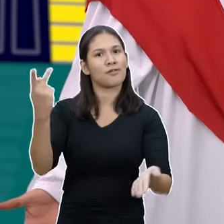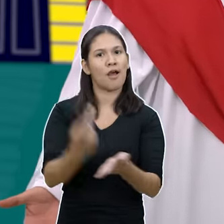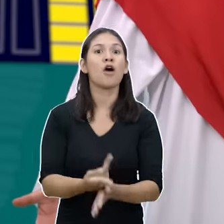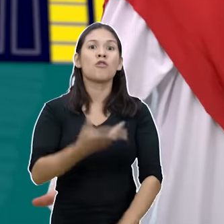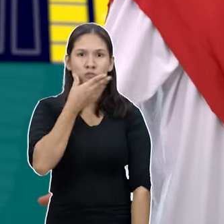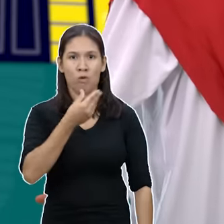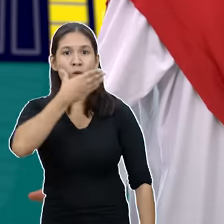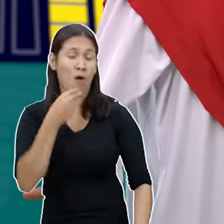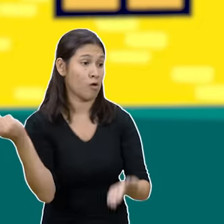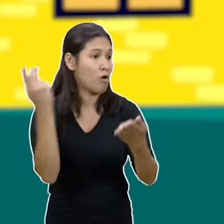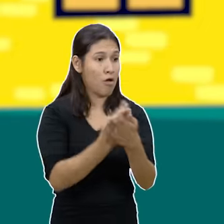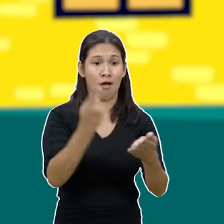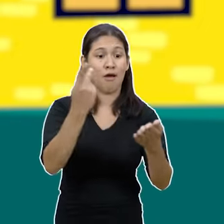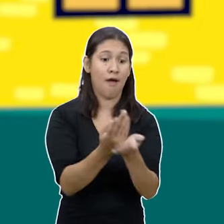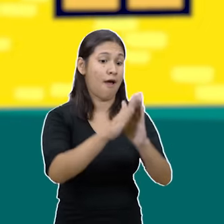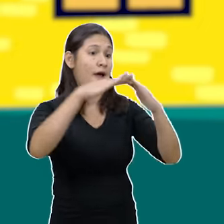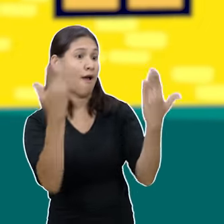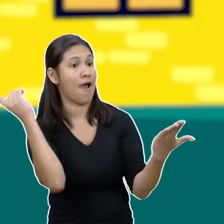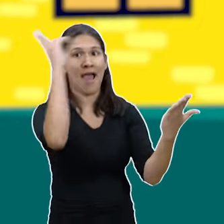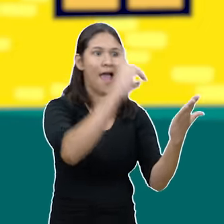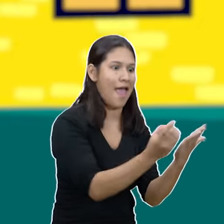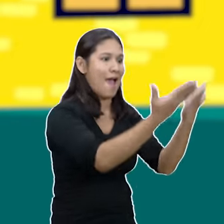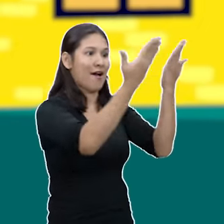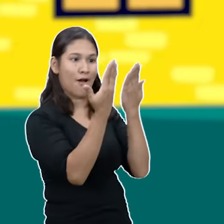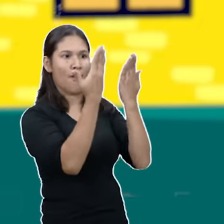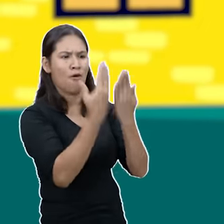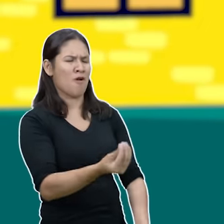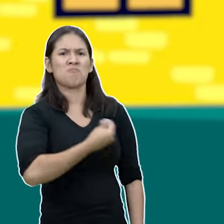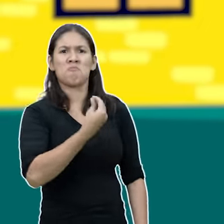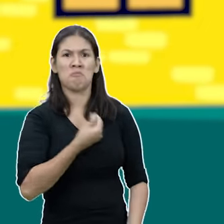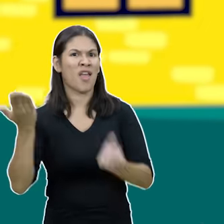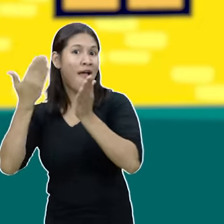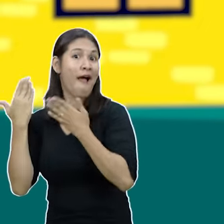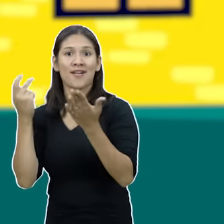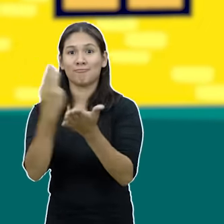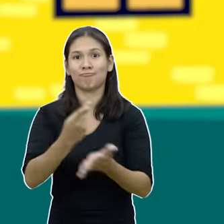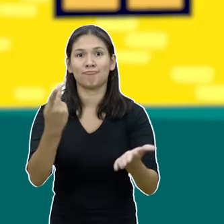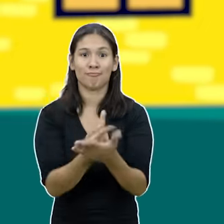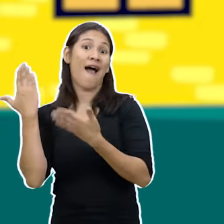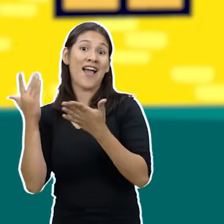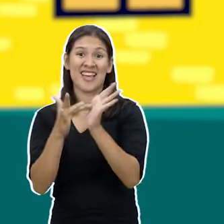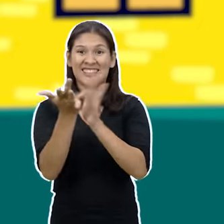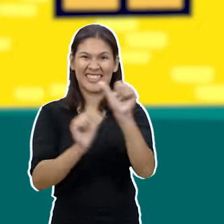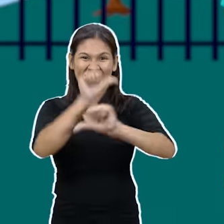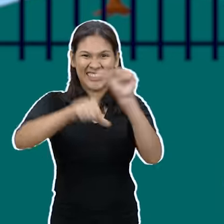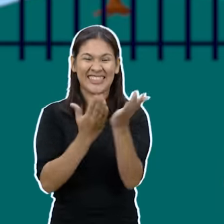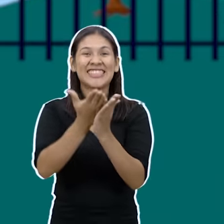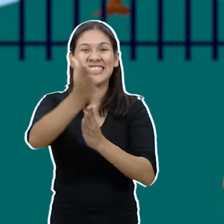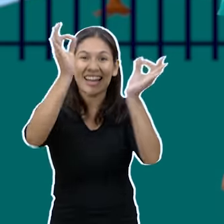torta Um dia um homenzinho torto A Bíblia encontrou E tudo que era torto Jesus